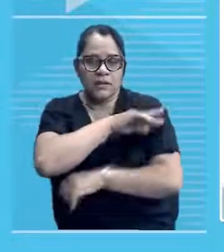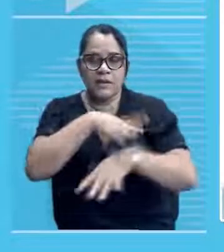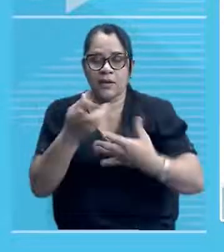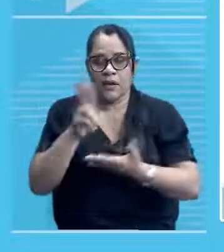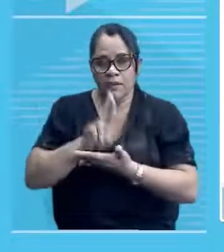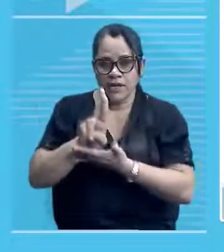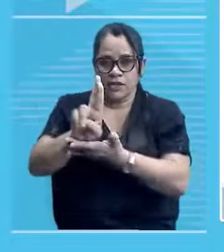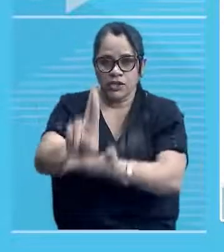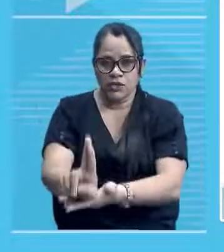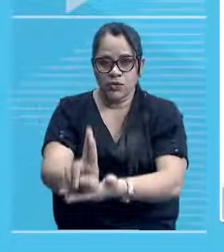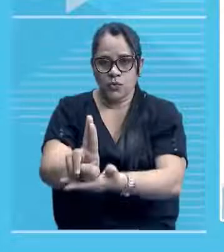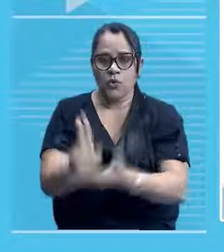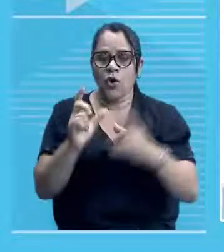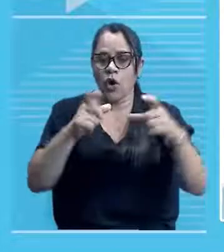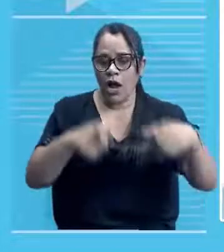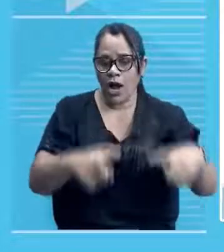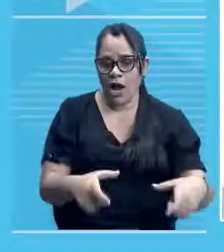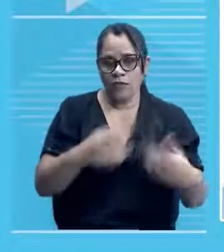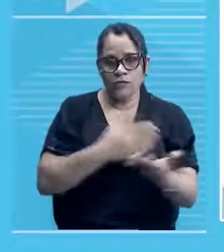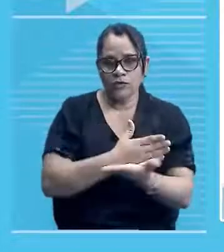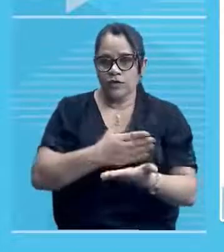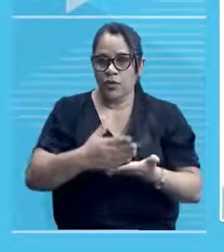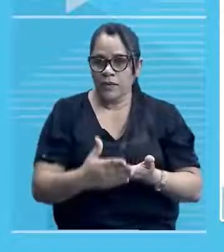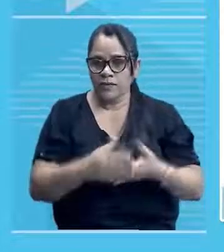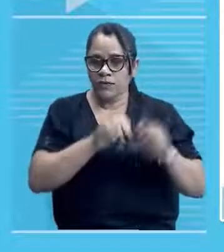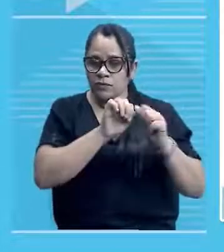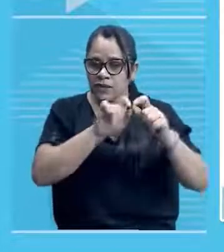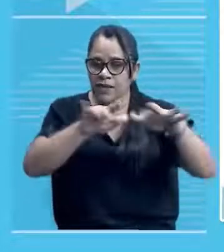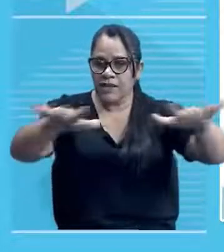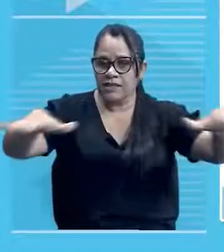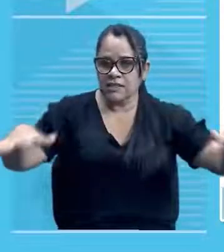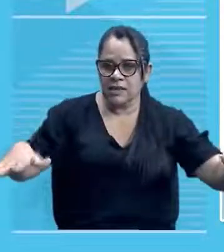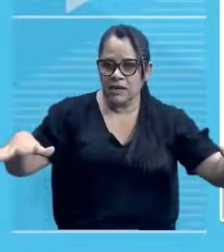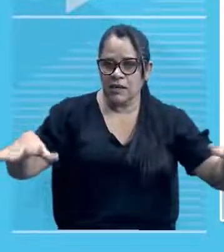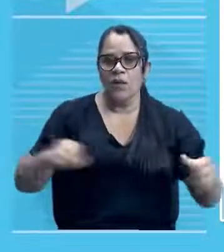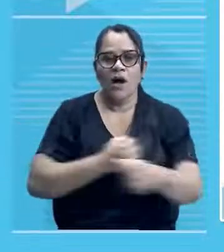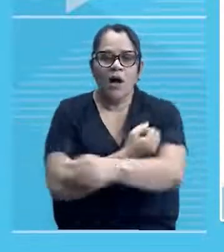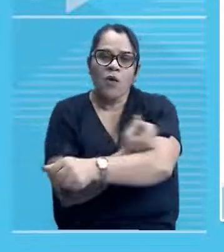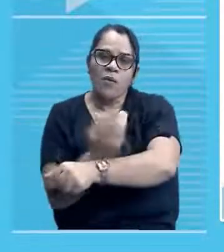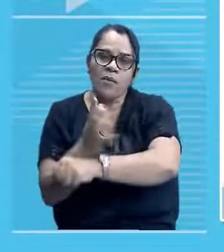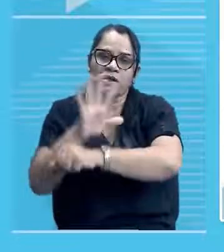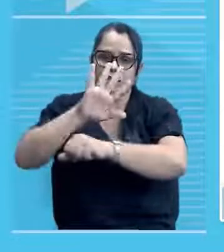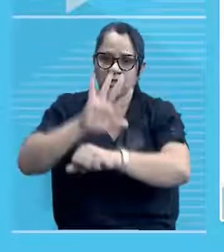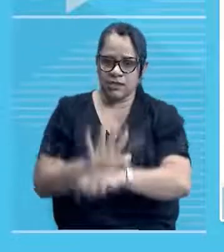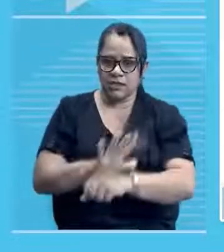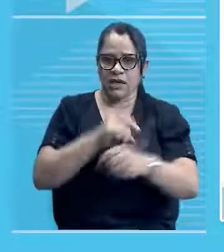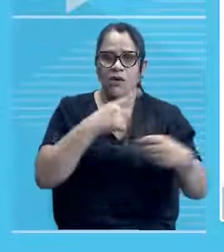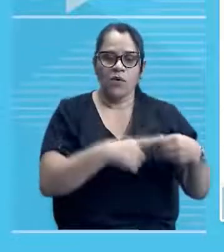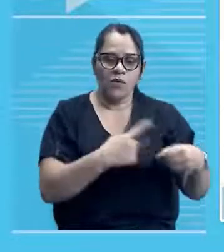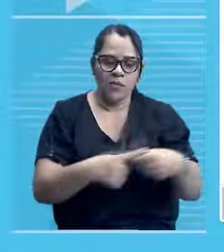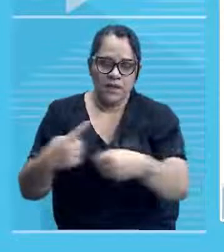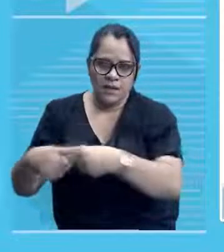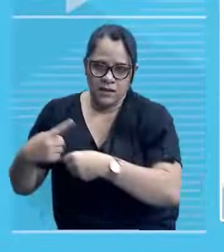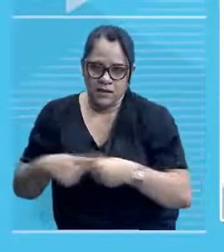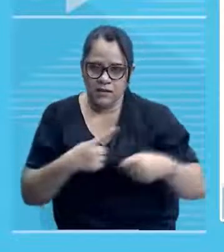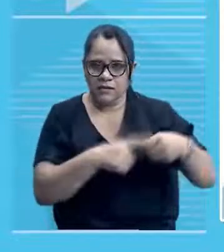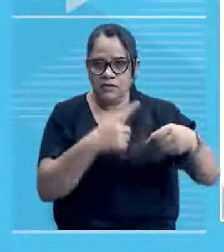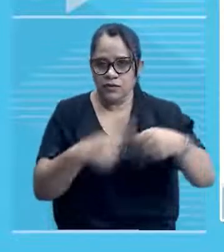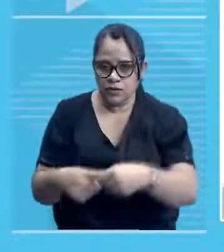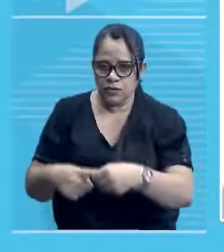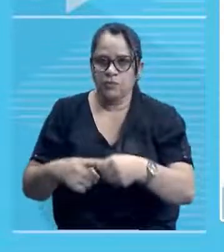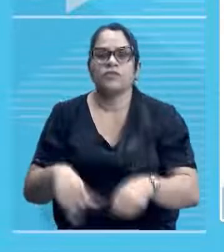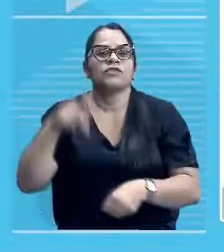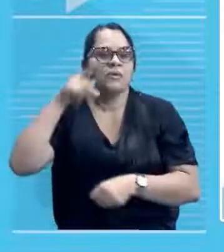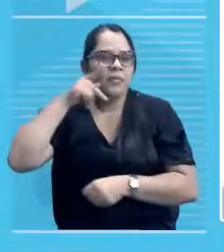onde se expandiu, se propagou a urbanização da atual cidade de Parnaíba, tá? Aí